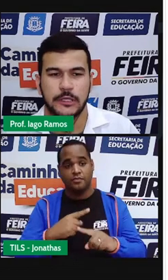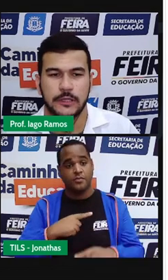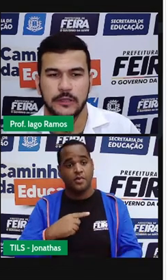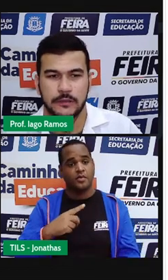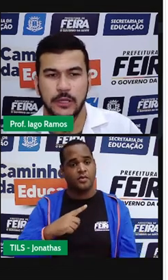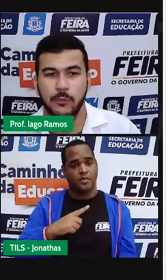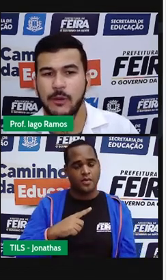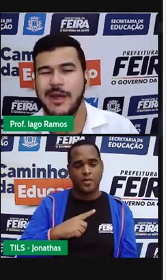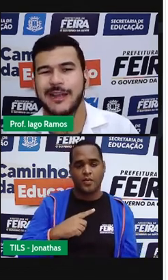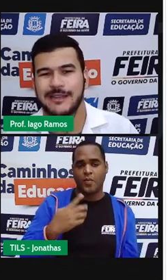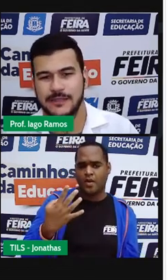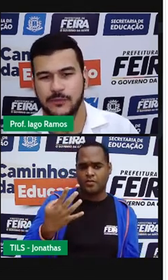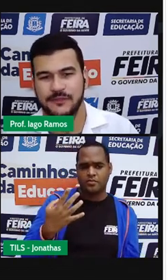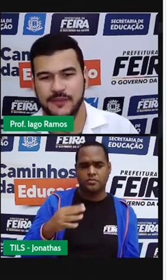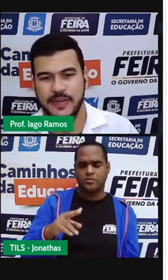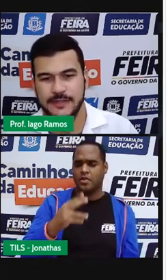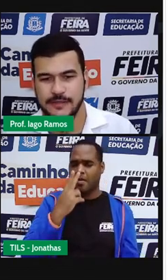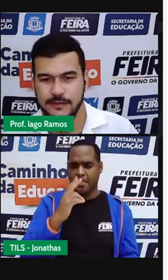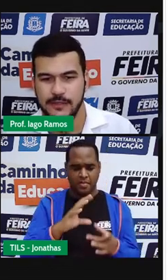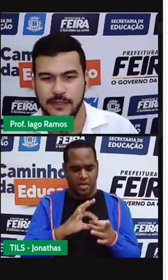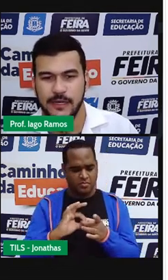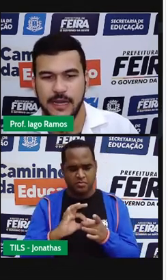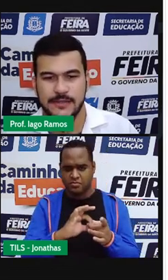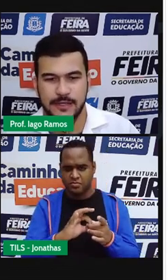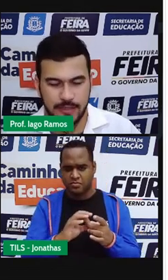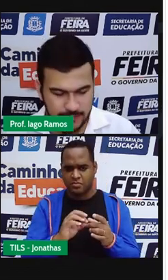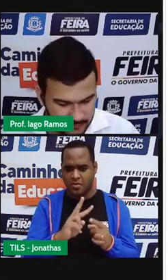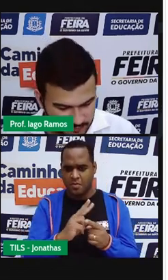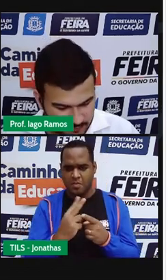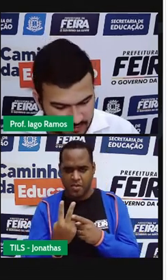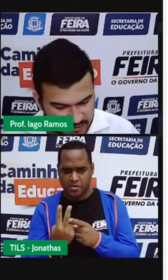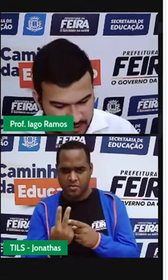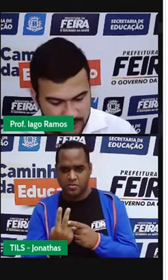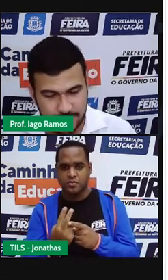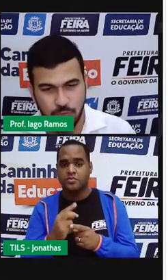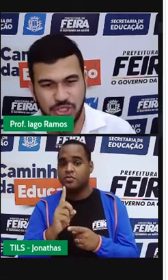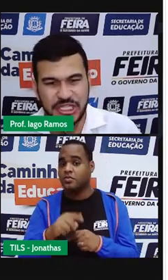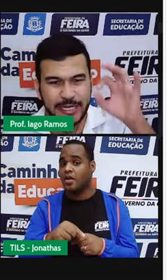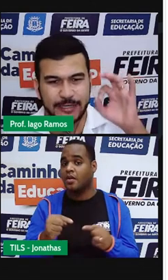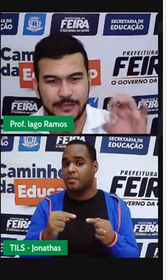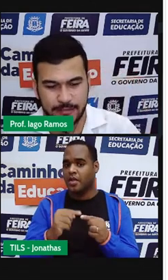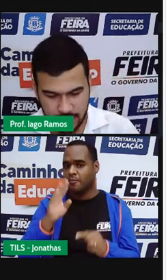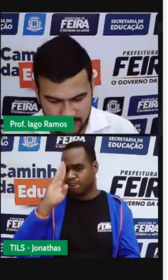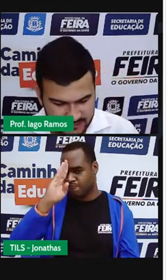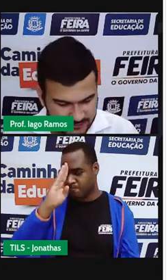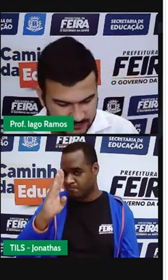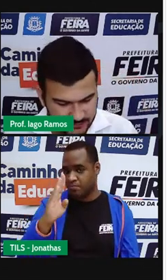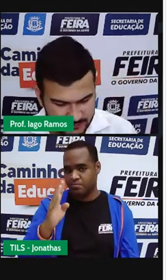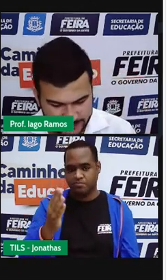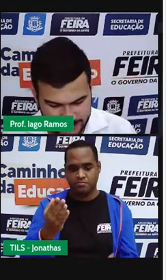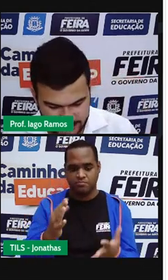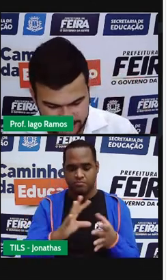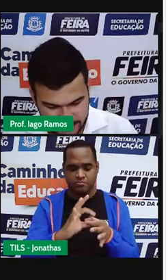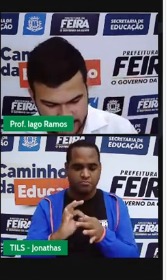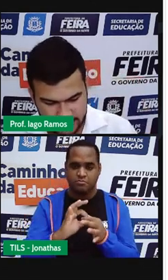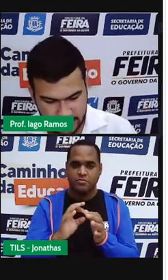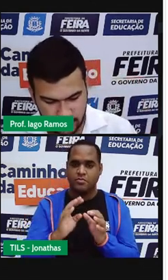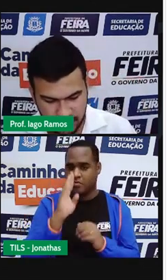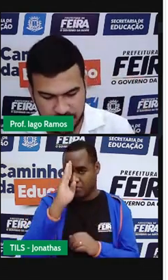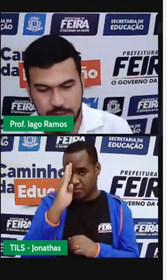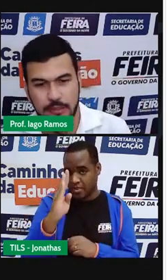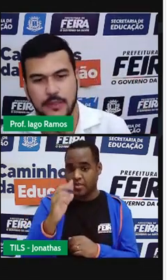não é uma relação inversa. Essa relação é chamada de relação direta. Então, essas grandezas